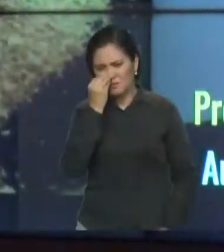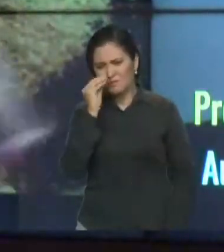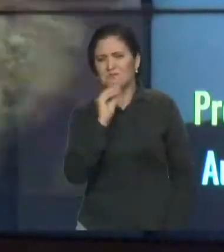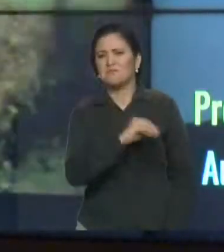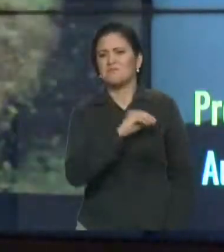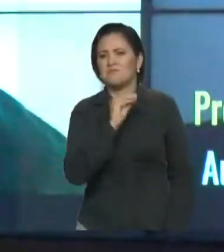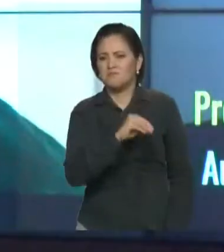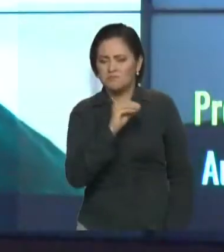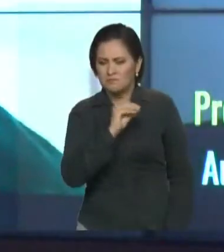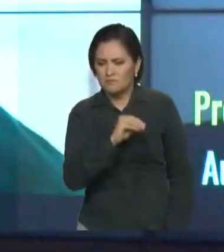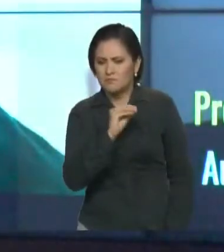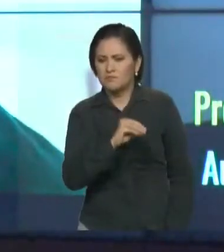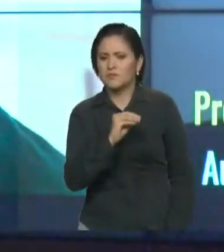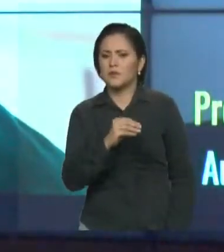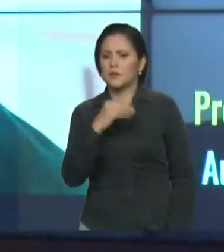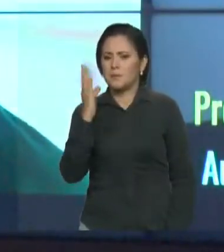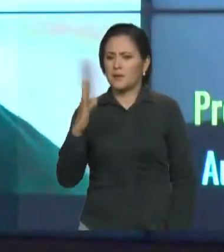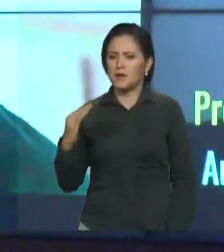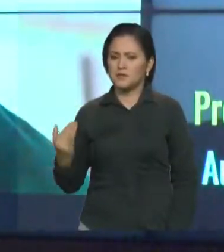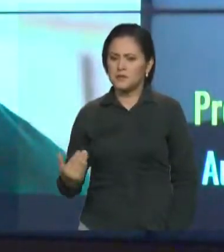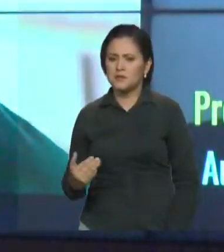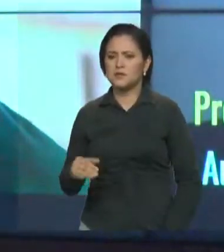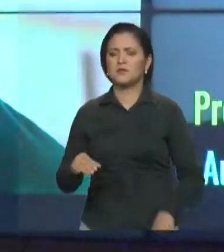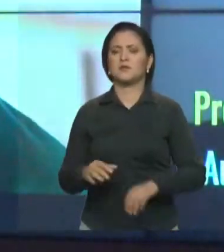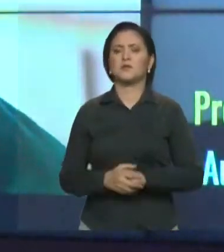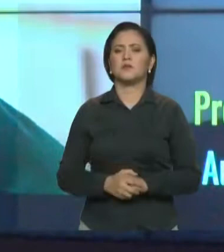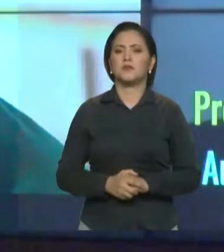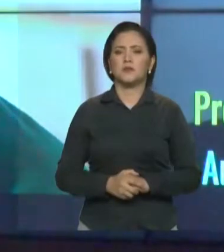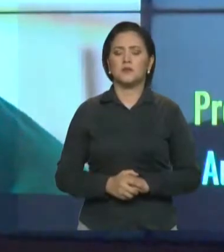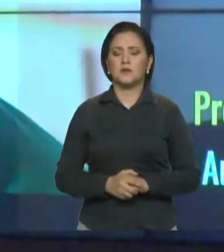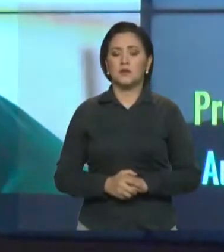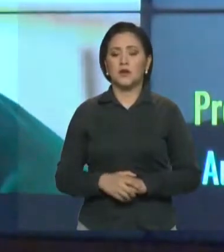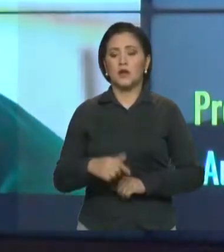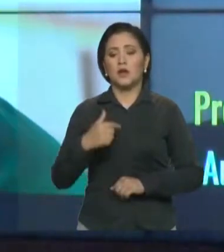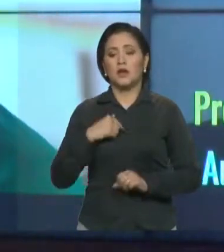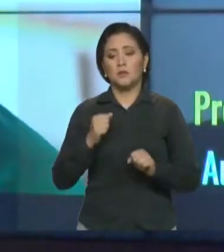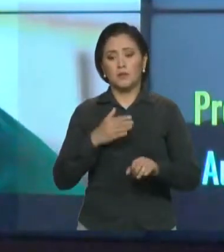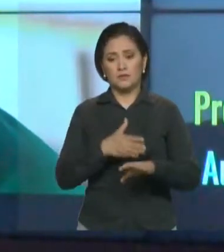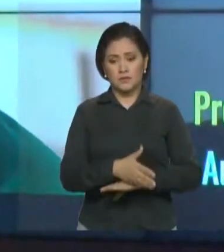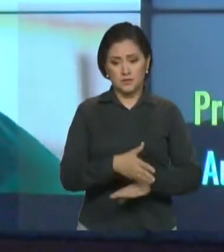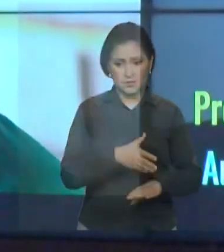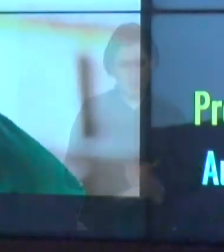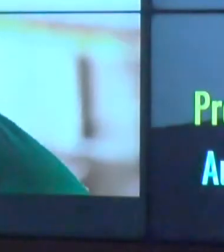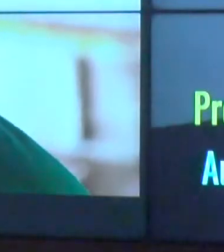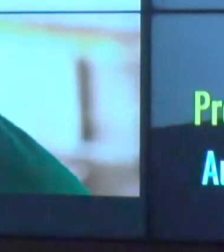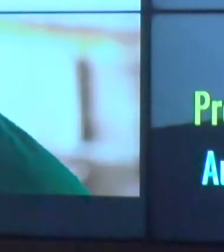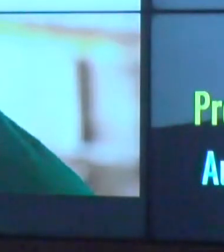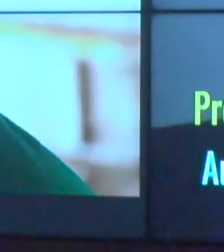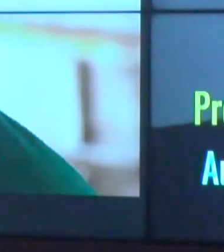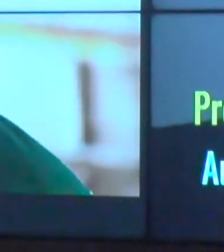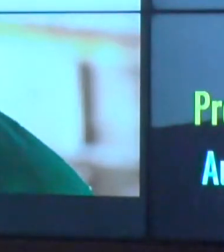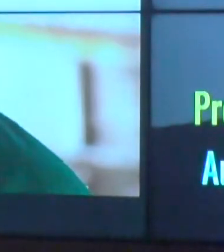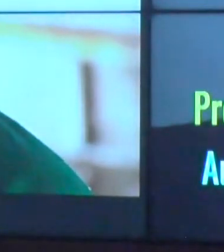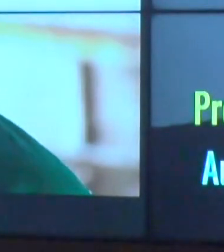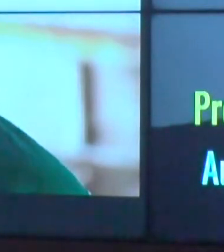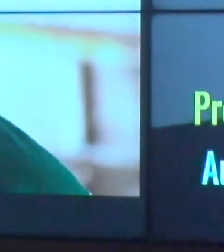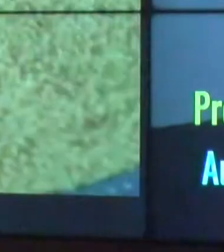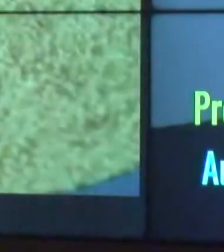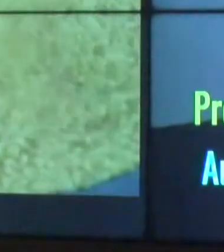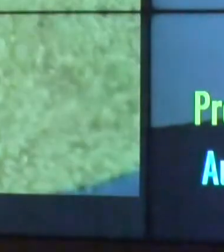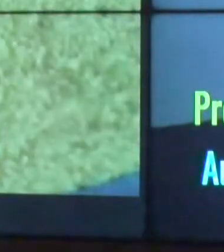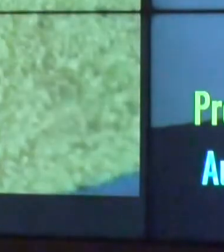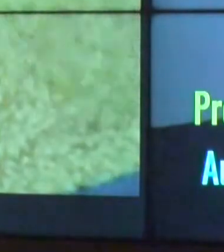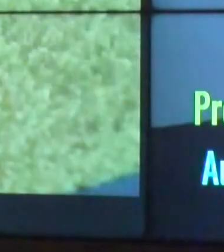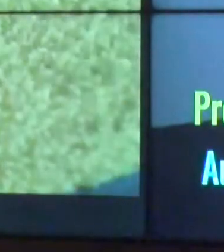mesmo no nosso Estado por algumas pessoas. E eu tive a oportunidade de visitar o nosso querido município, o nosso deputado estadual, Wendel